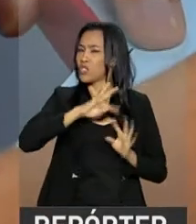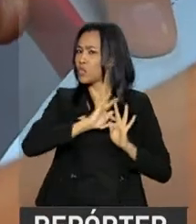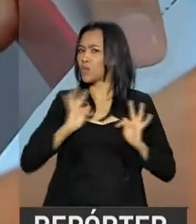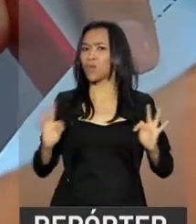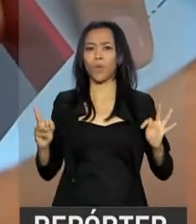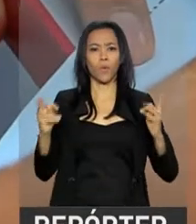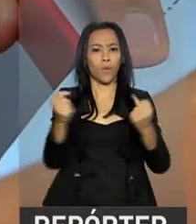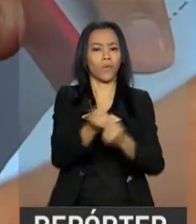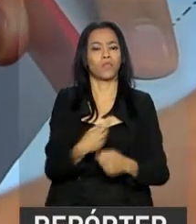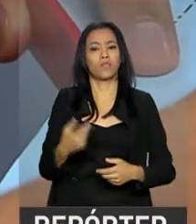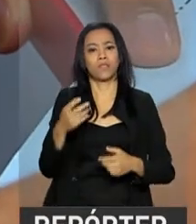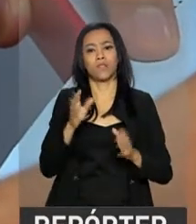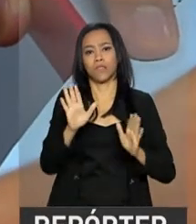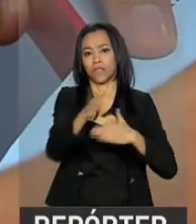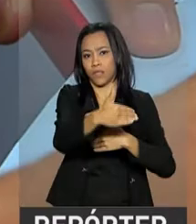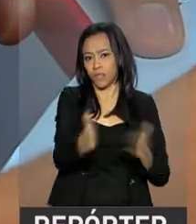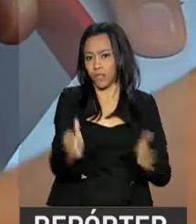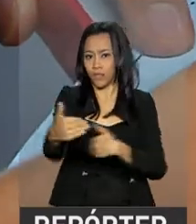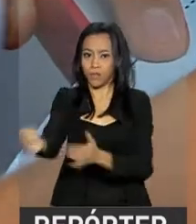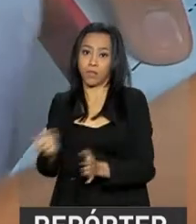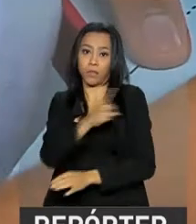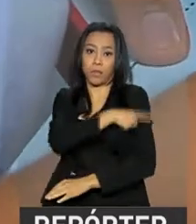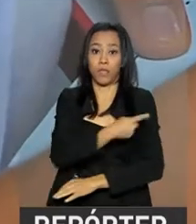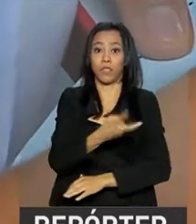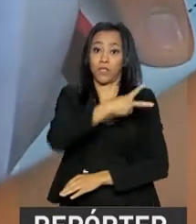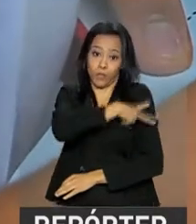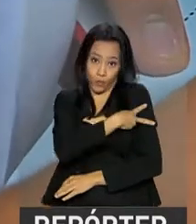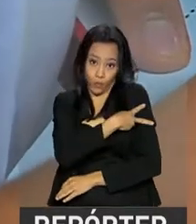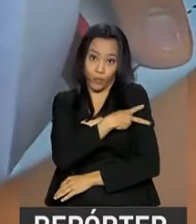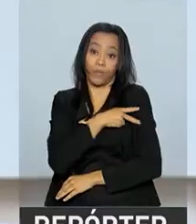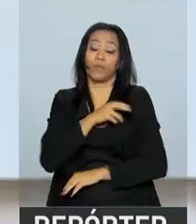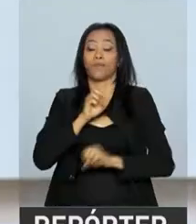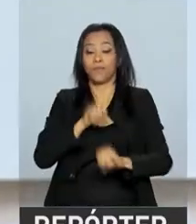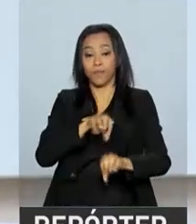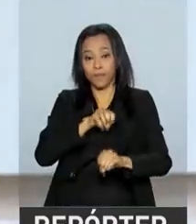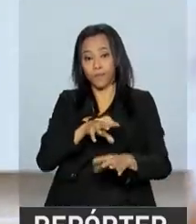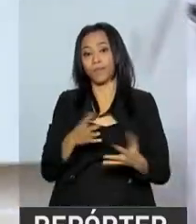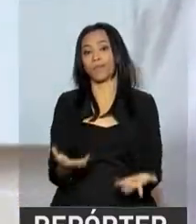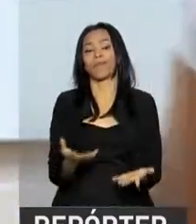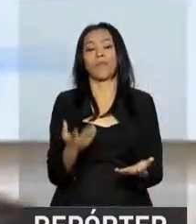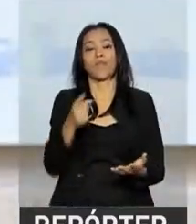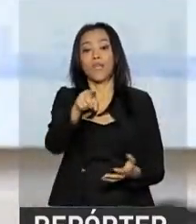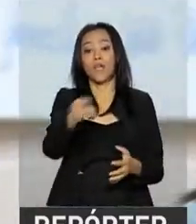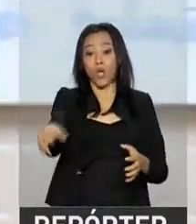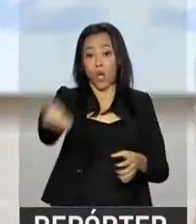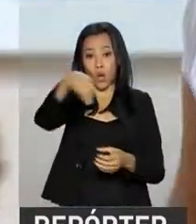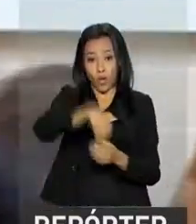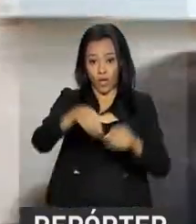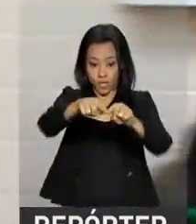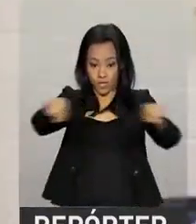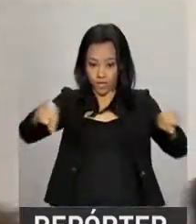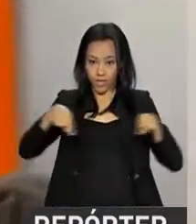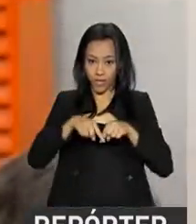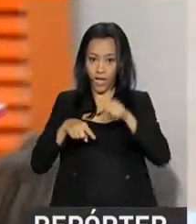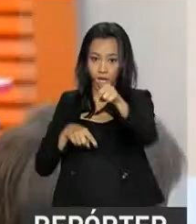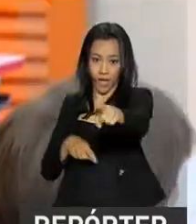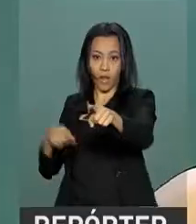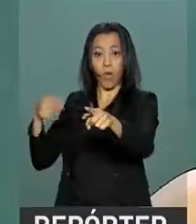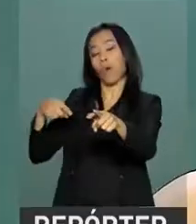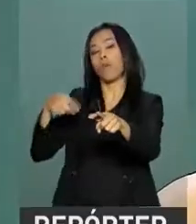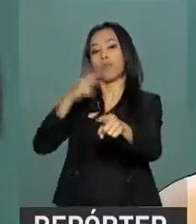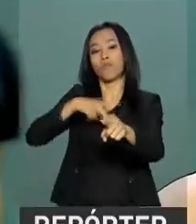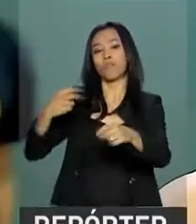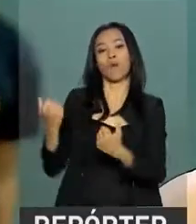todas as turmas do primeiro e do segundo ano do ensino fundamental, colocando em sala de aula um professor auxiliar.